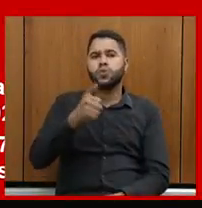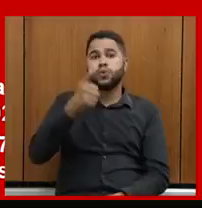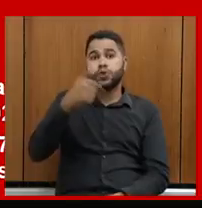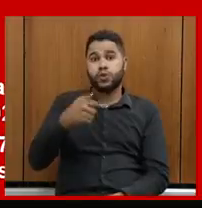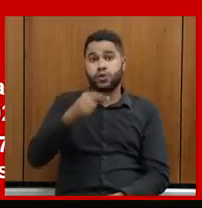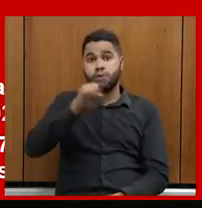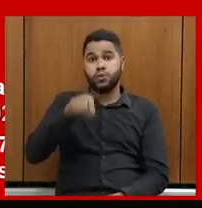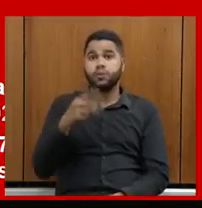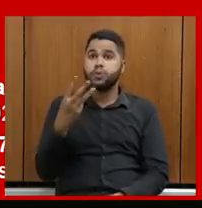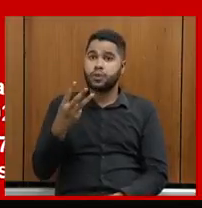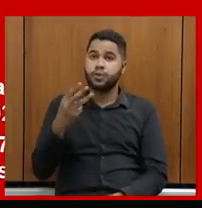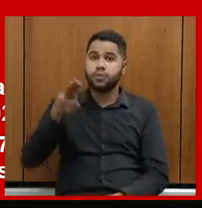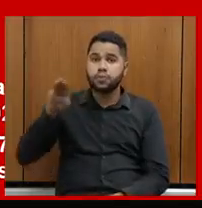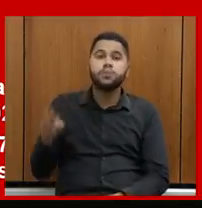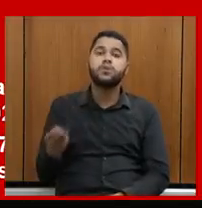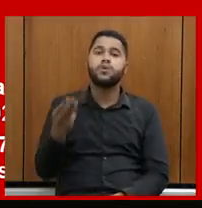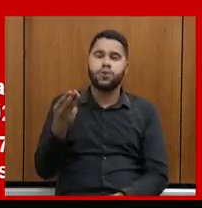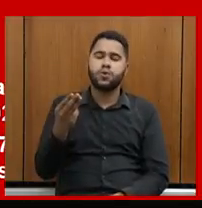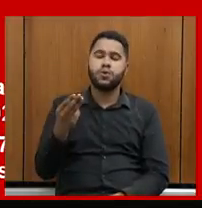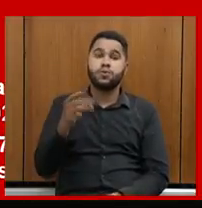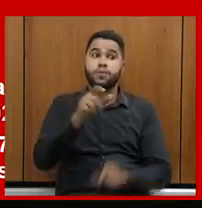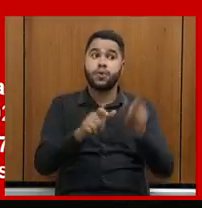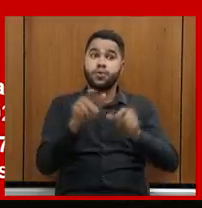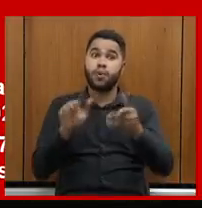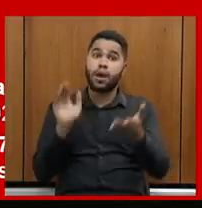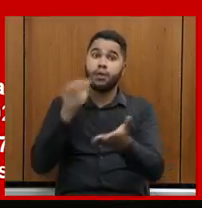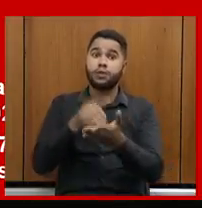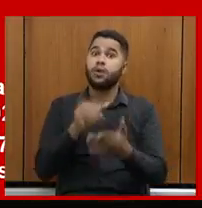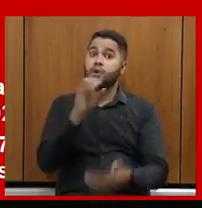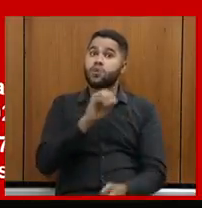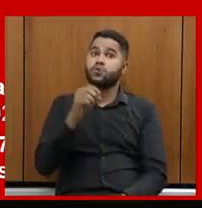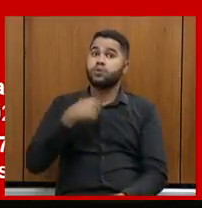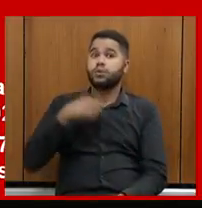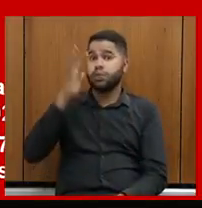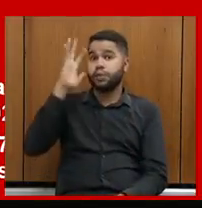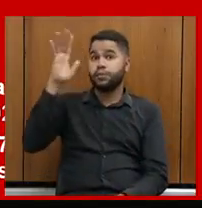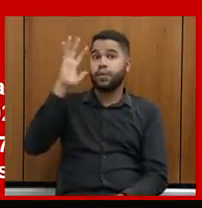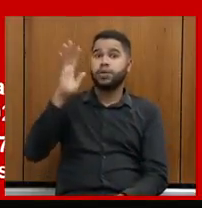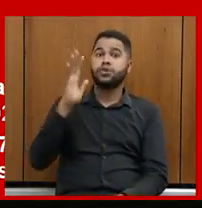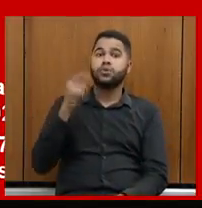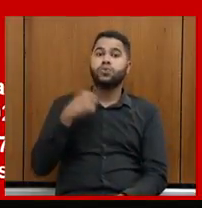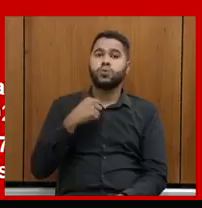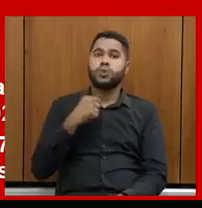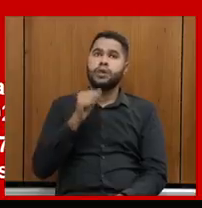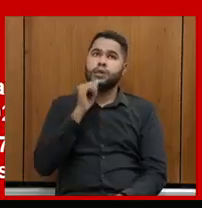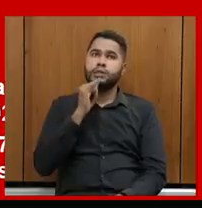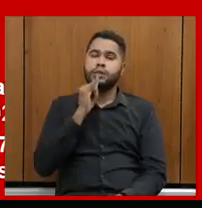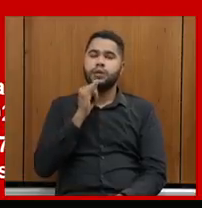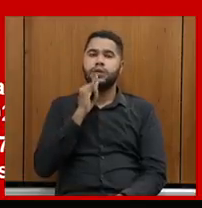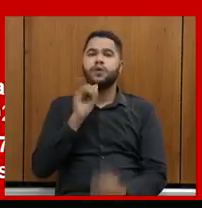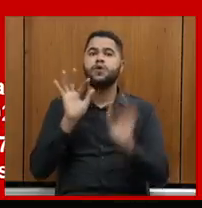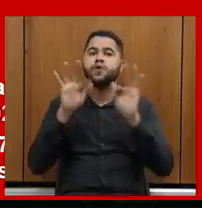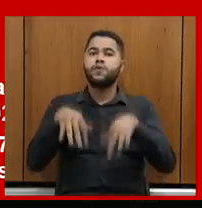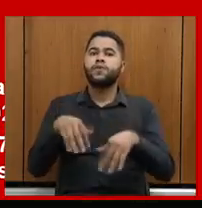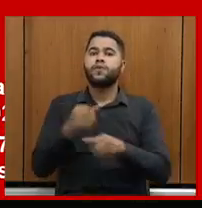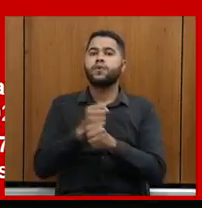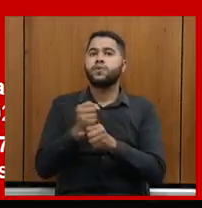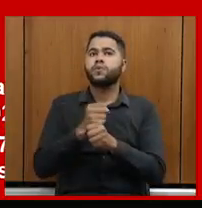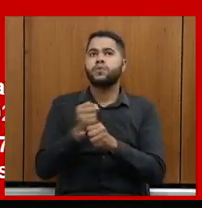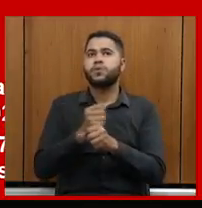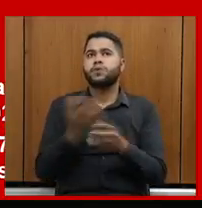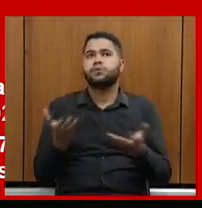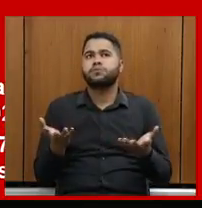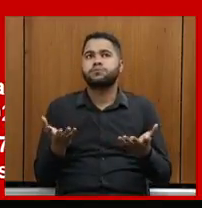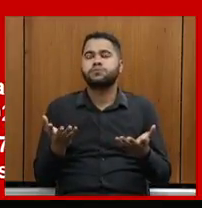,3 milhões de pessoas, até outubro. Eu imagino que nós vamos chegar, no final desse ano, com